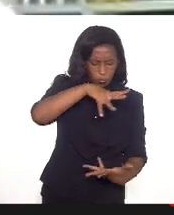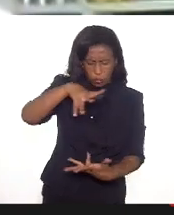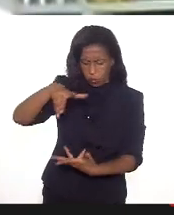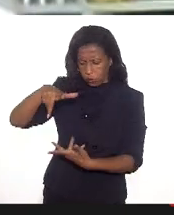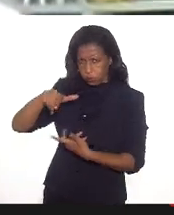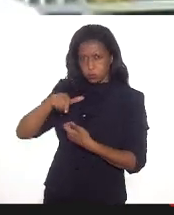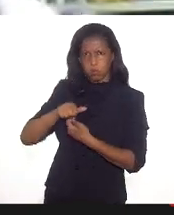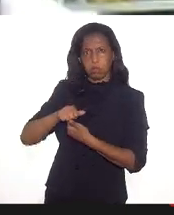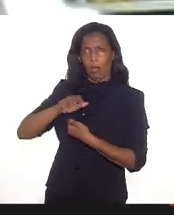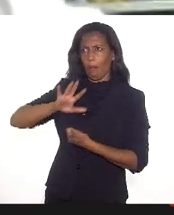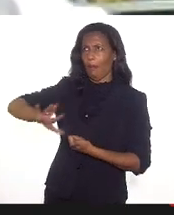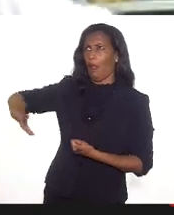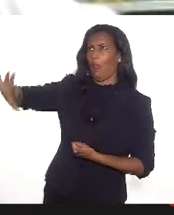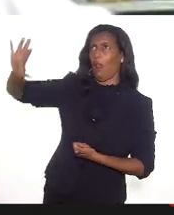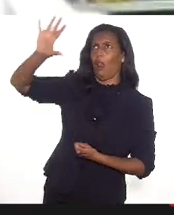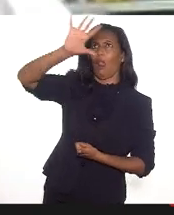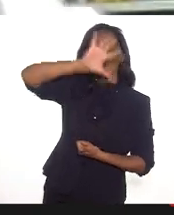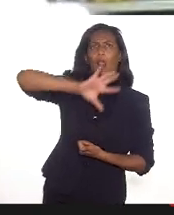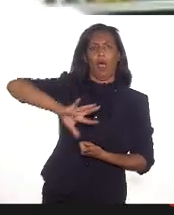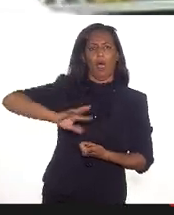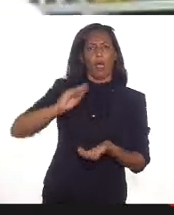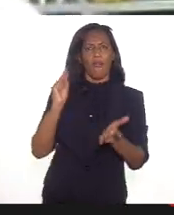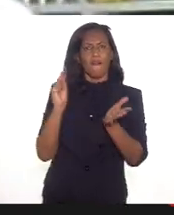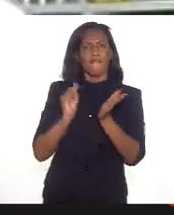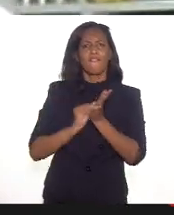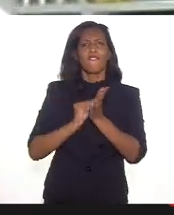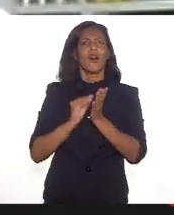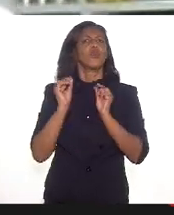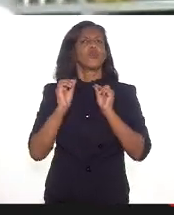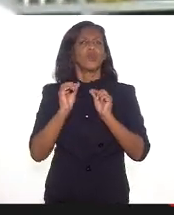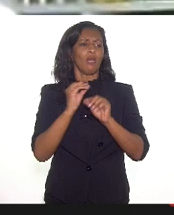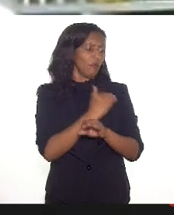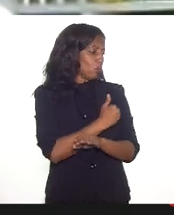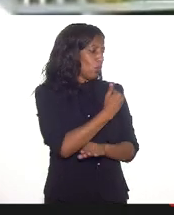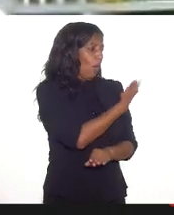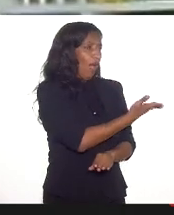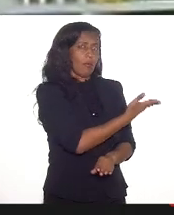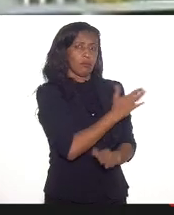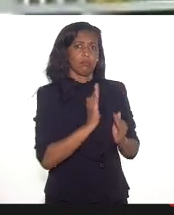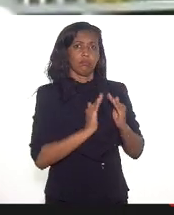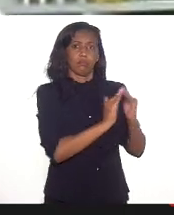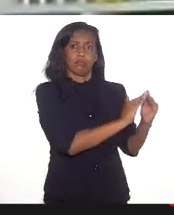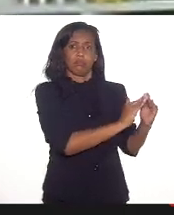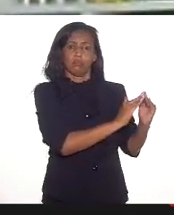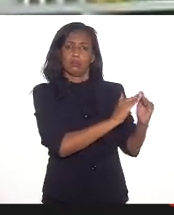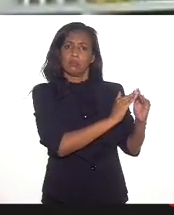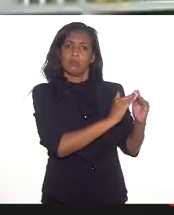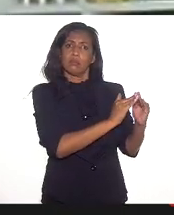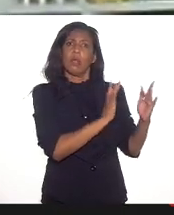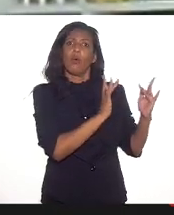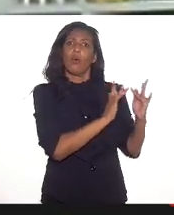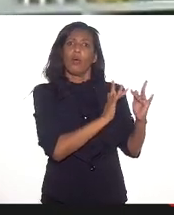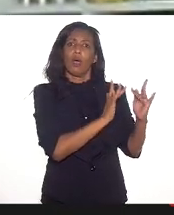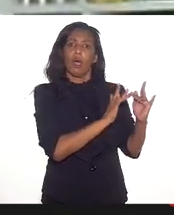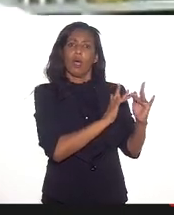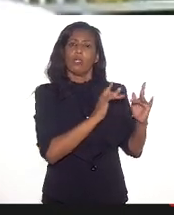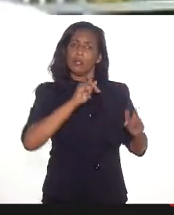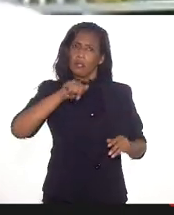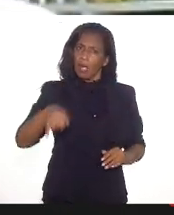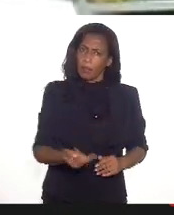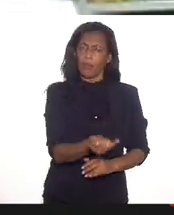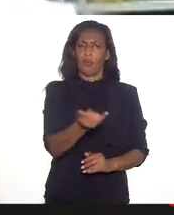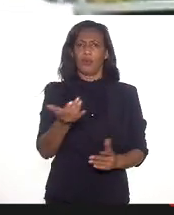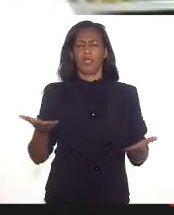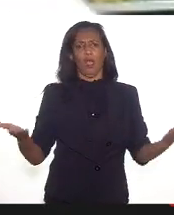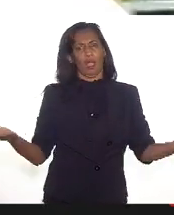conversam com quem está do lado, com a sua vizinhança. E aí a gente tem que aproveitar essa atual pandemia para